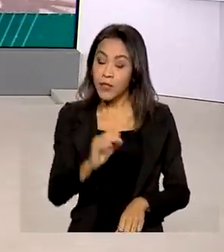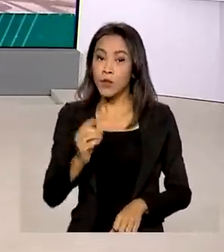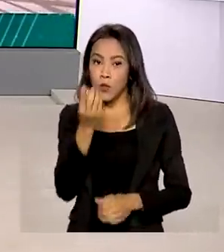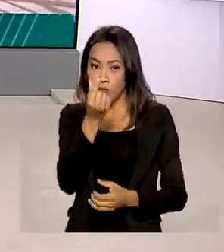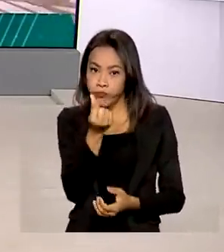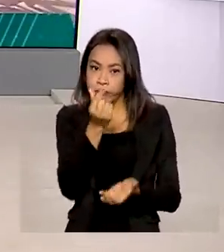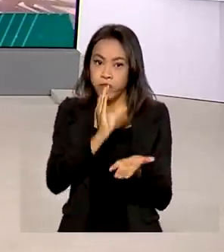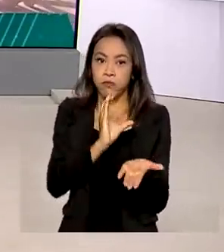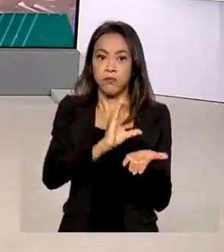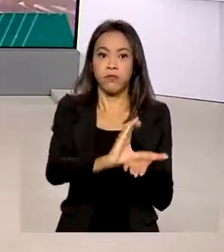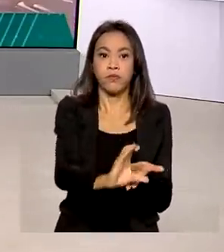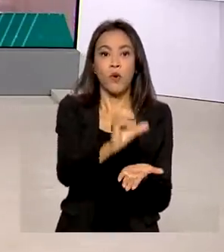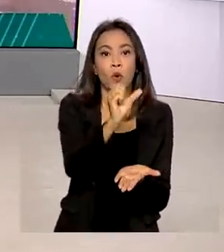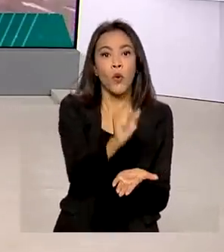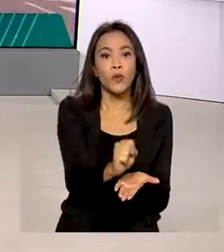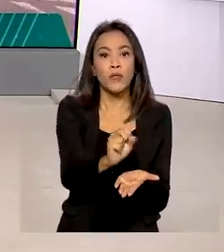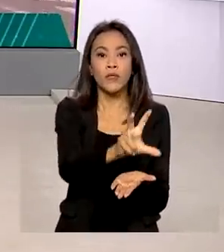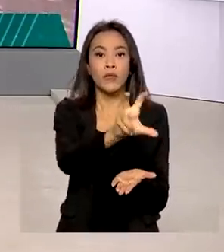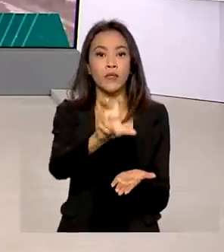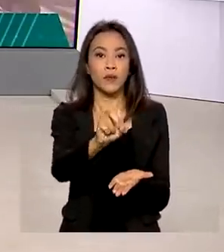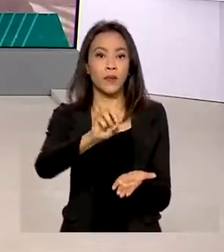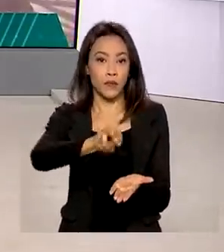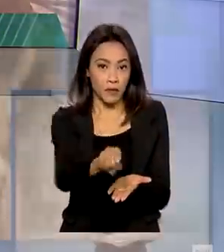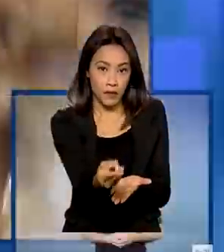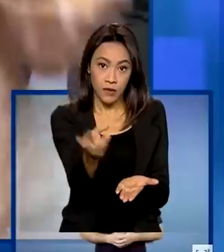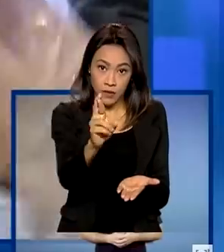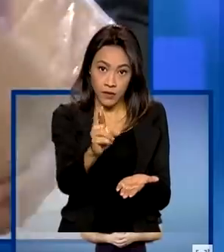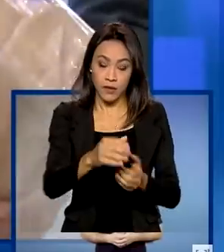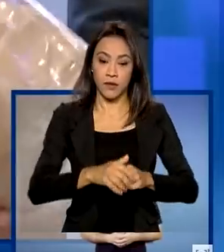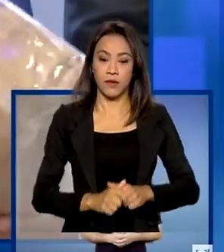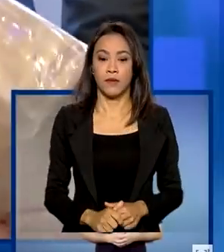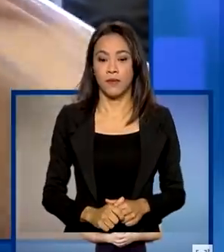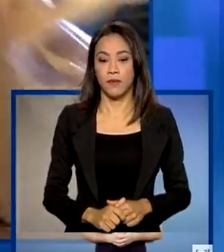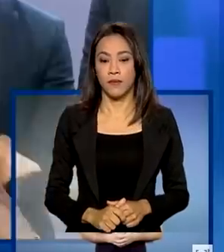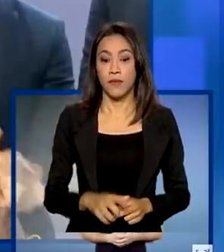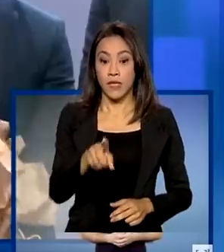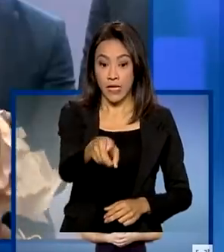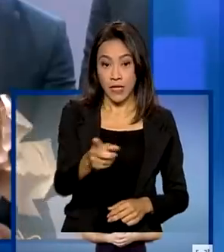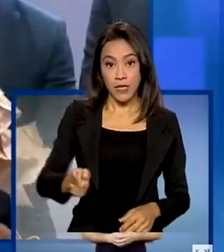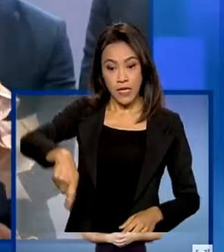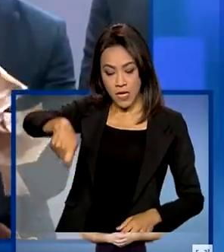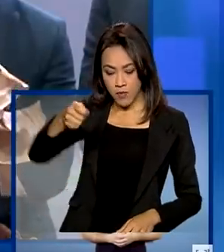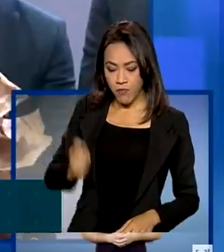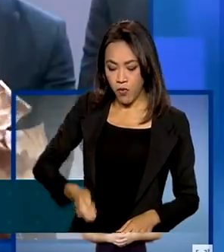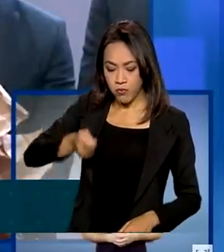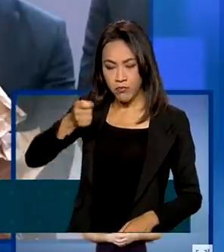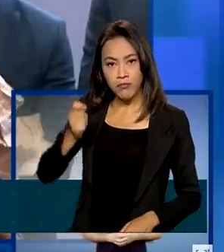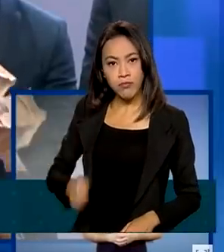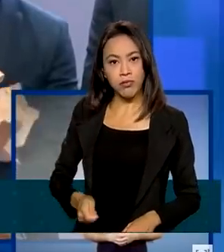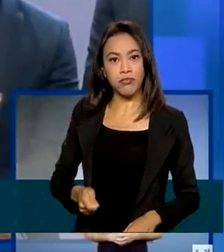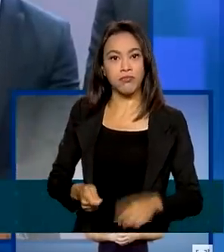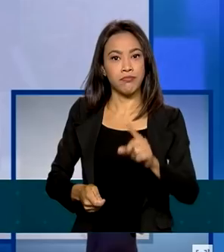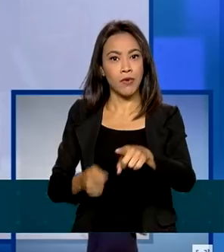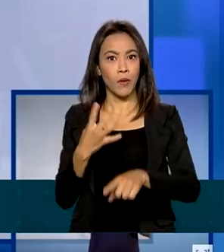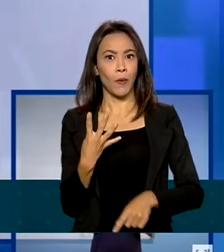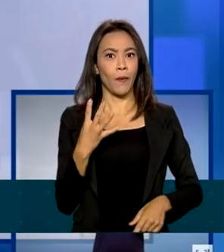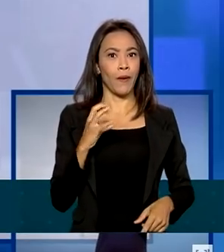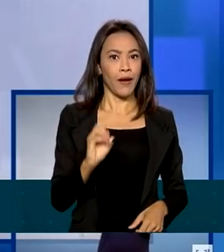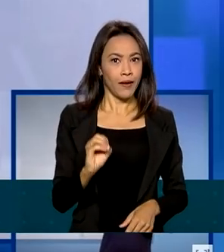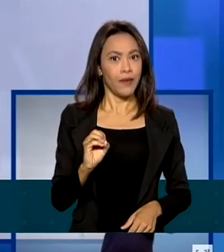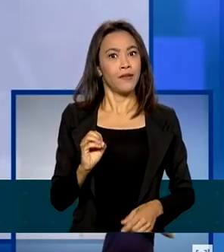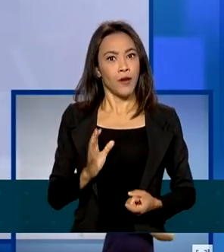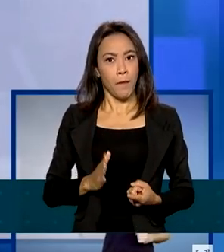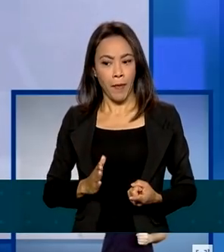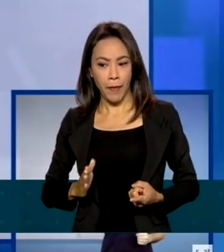850 milhões de reais. Em um leilão disputado em mais de 40 lances, o